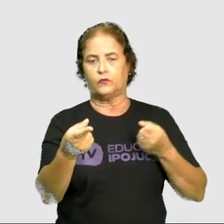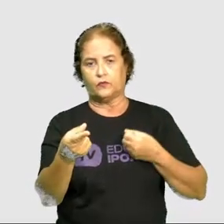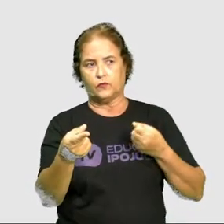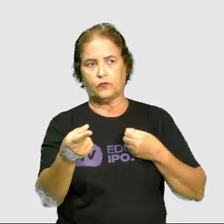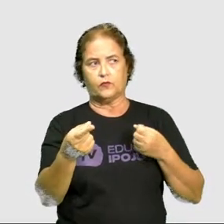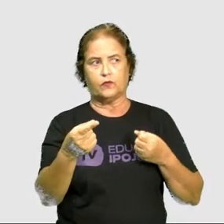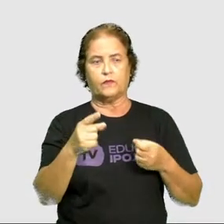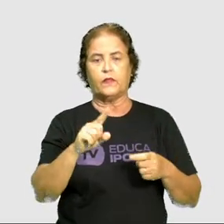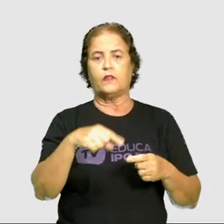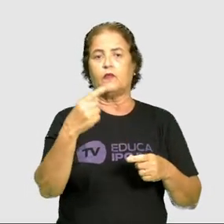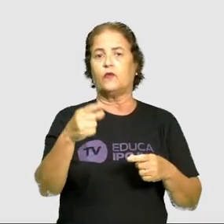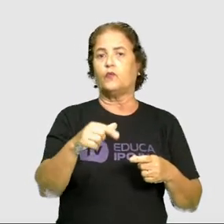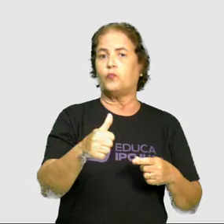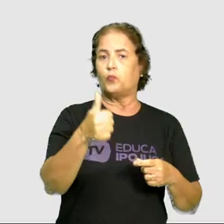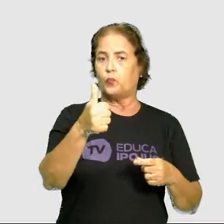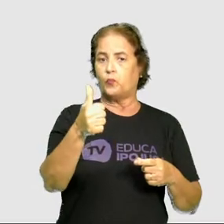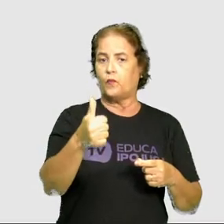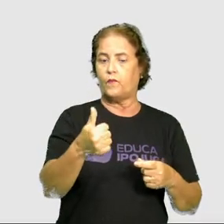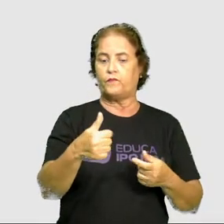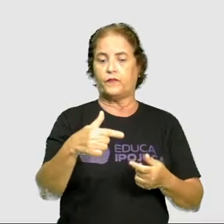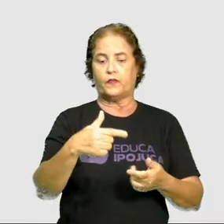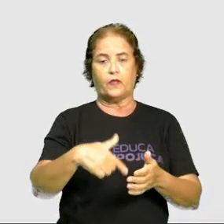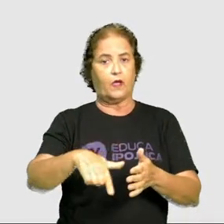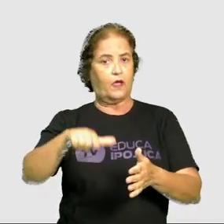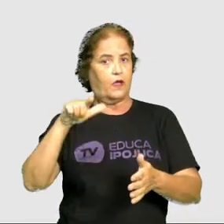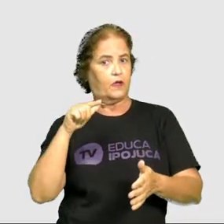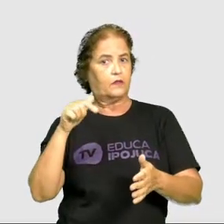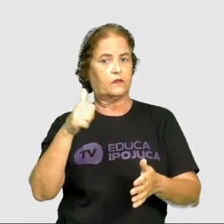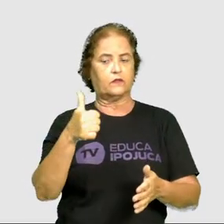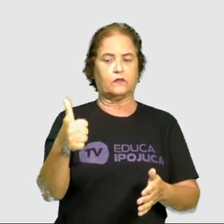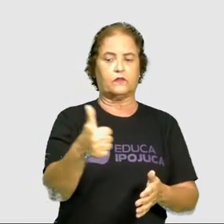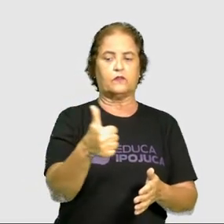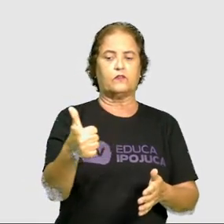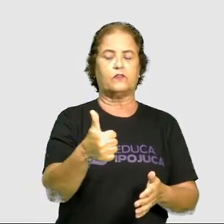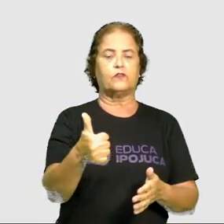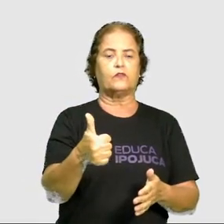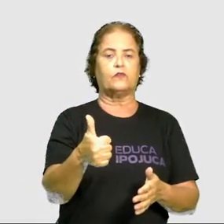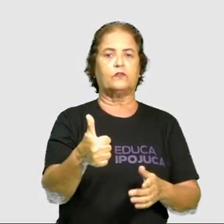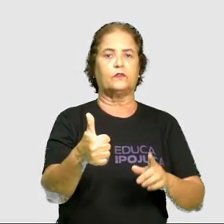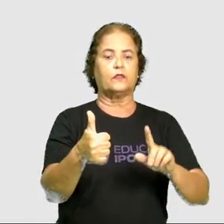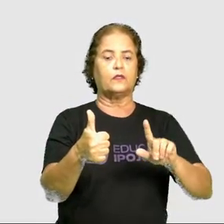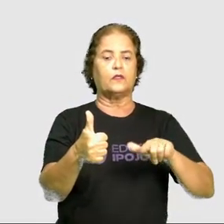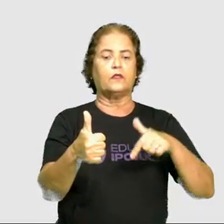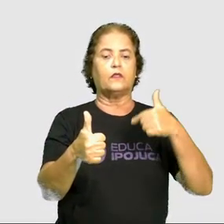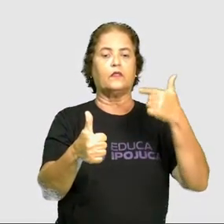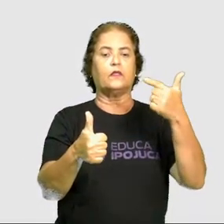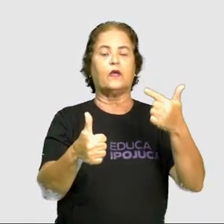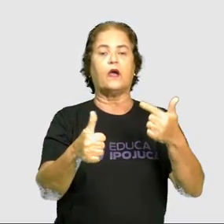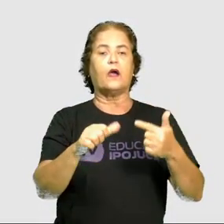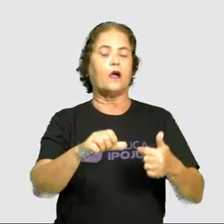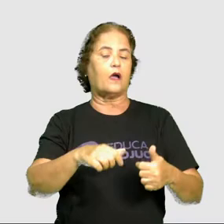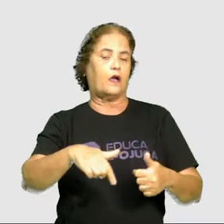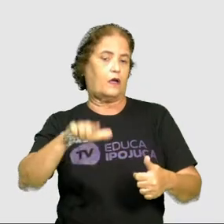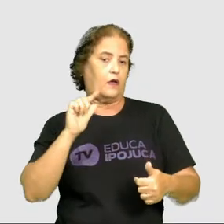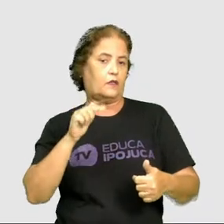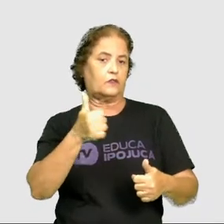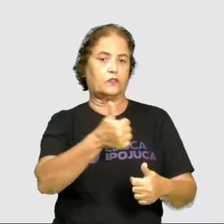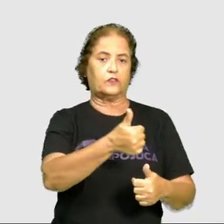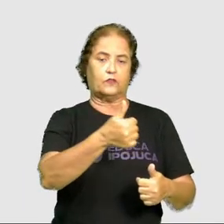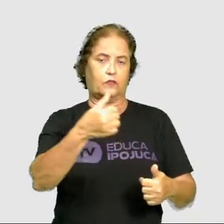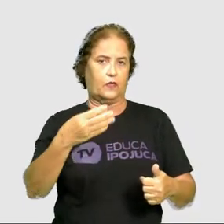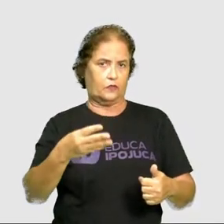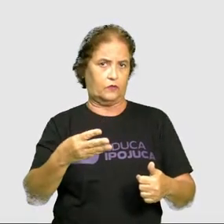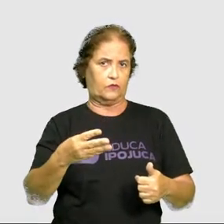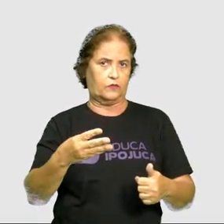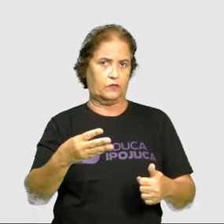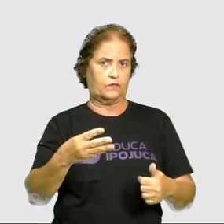vem antes do 11. Depois do 11 e antes do 14, qual seria? Aí